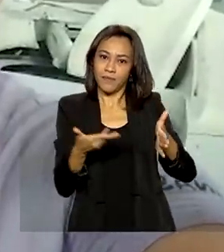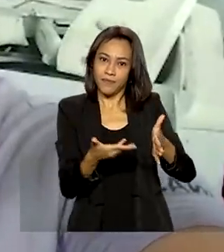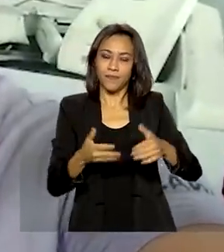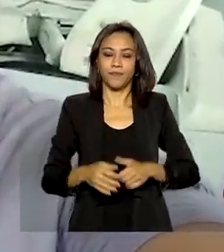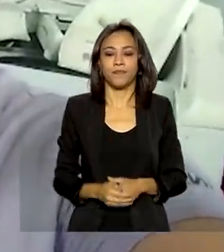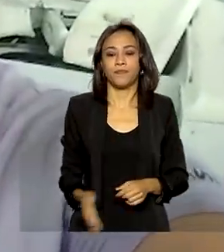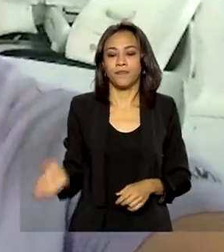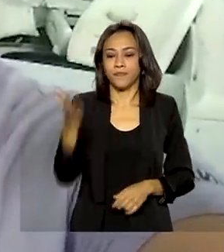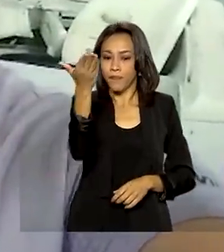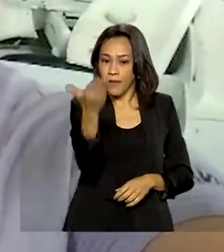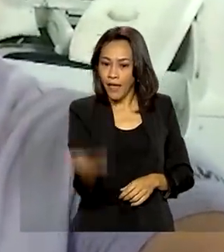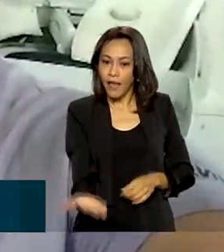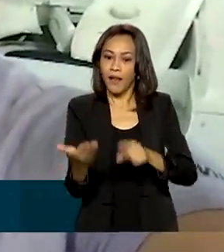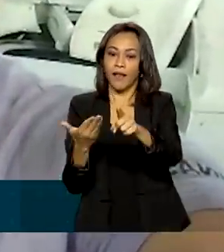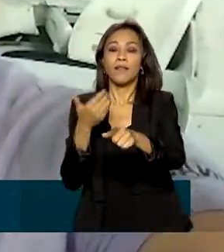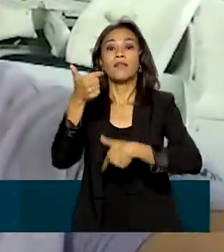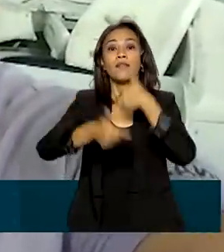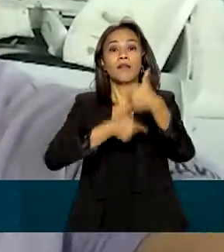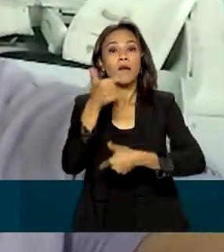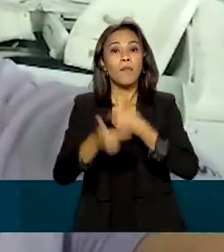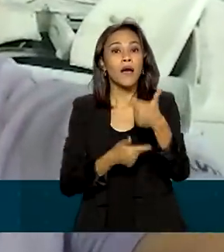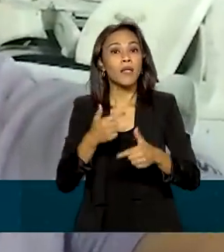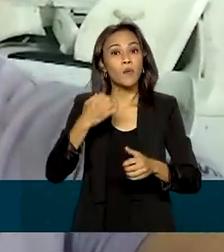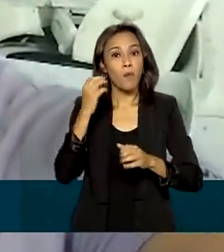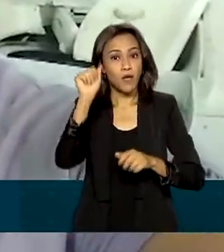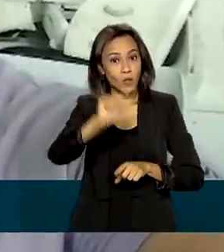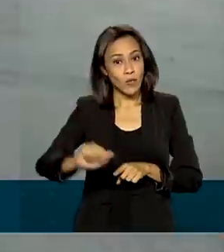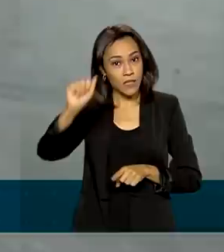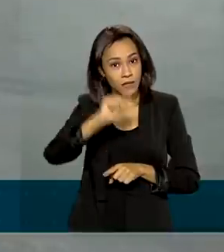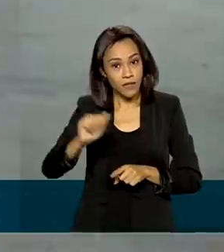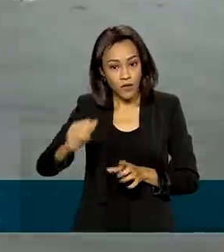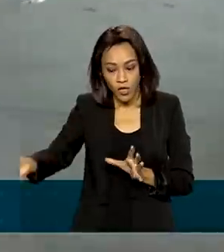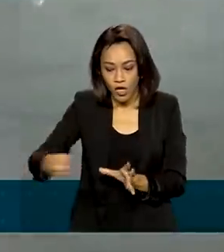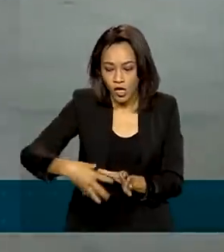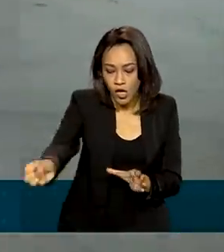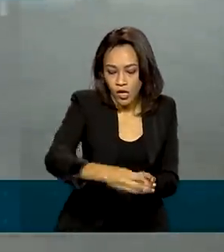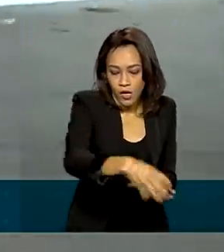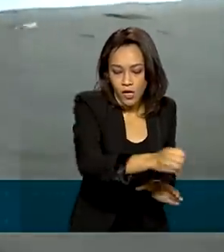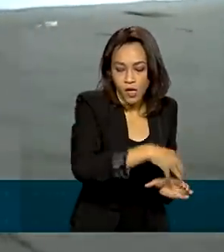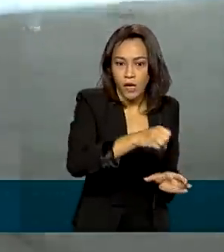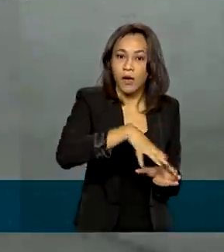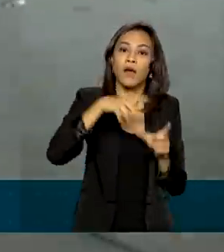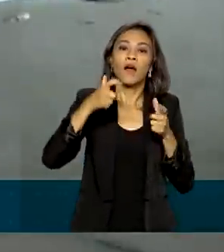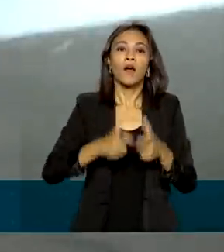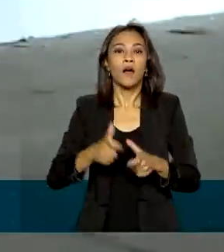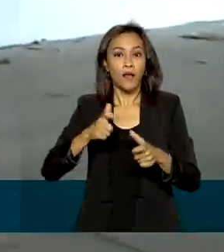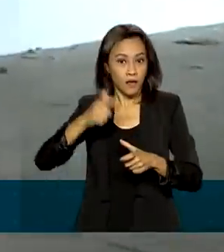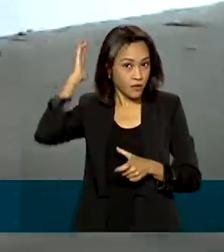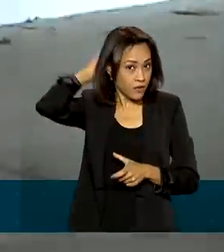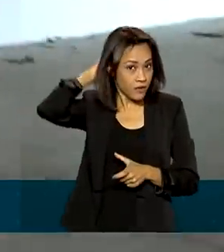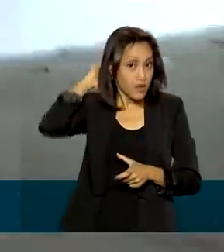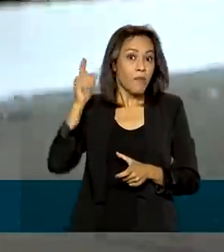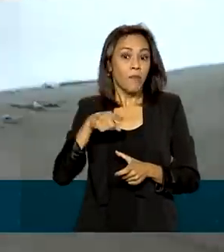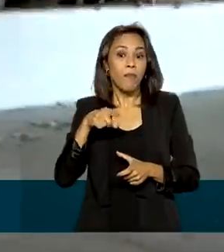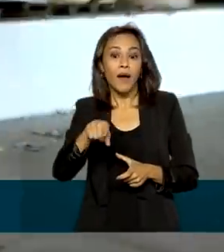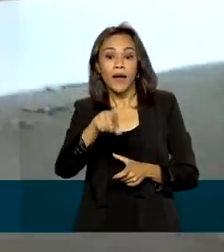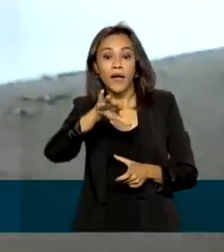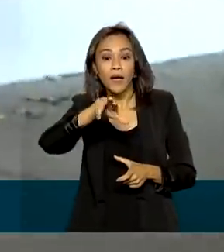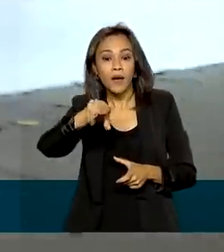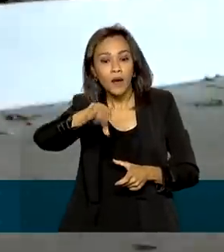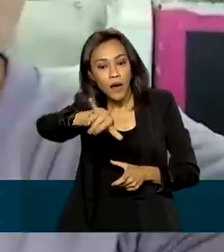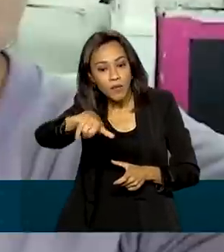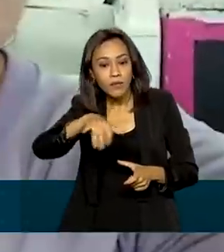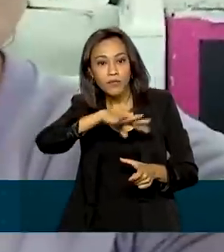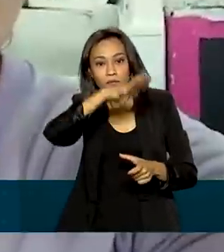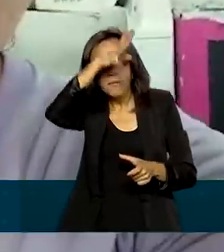Osilene trabalha numa associação de catadores em Manaus, que recolhe lixo eletrônico das ruas para ser reaproveitado pela